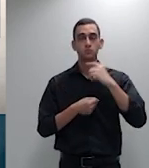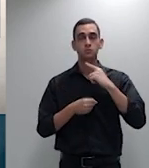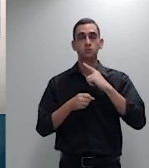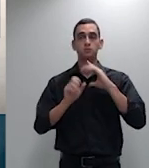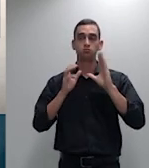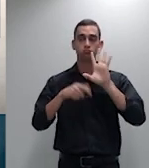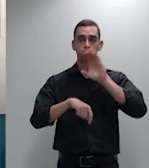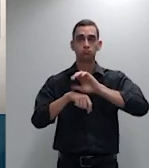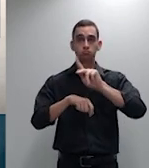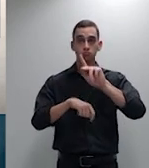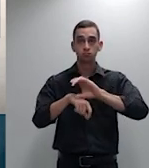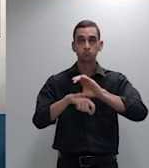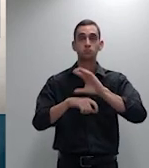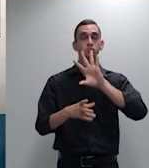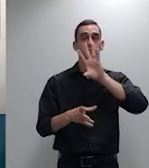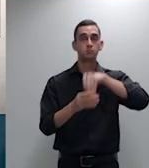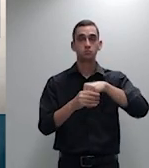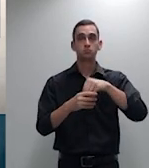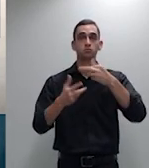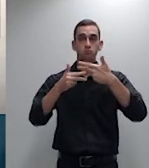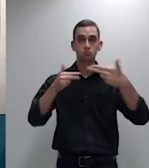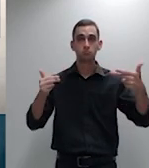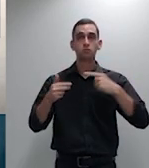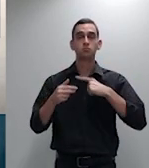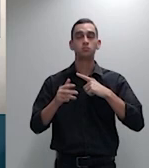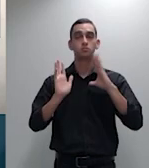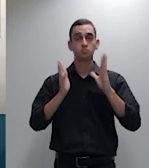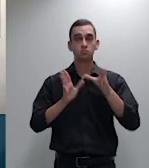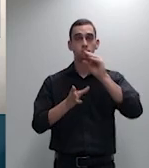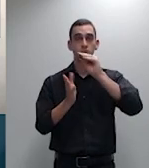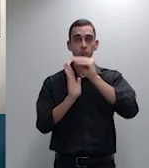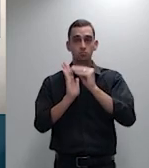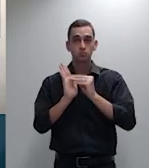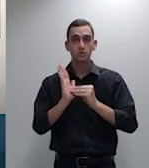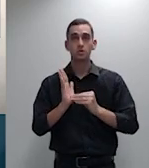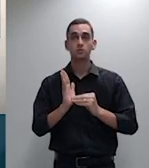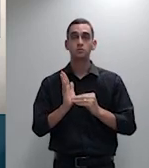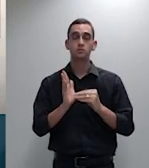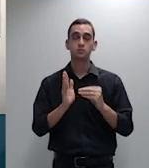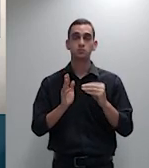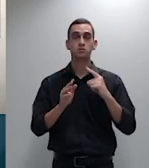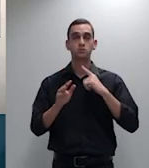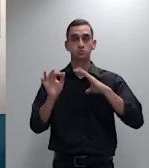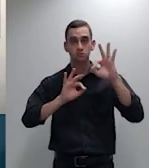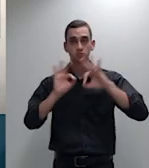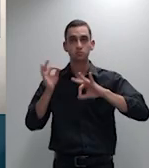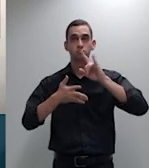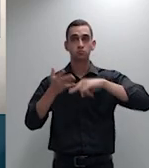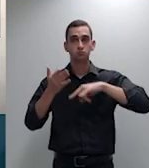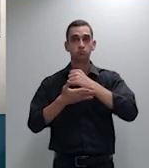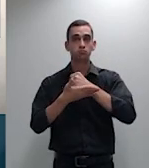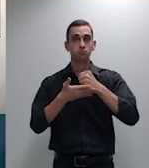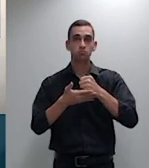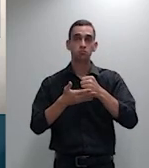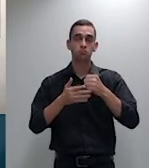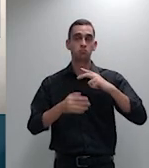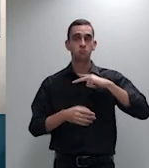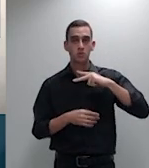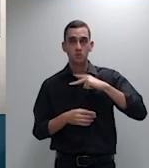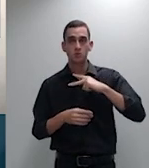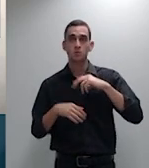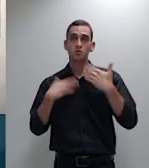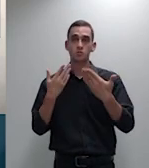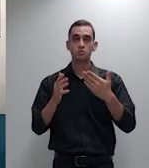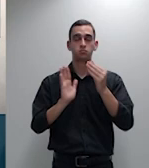recurso excepcional, que considera como autor do documento particular aquele que o fez, e,